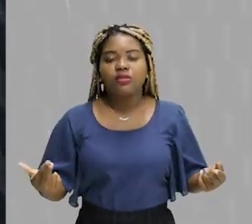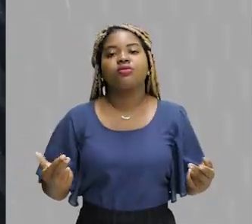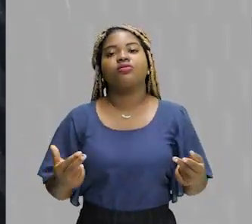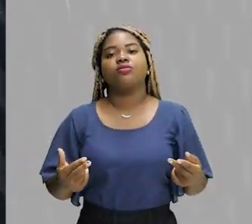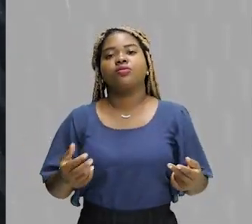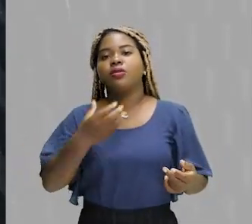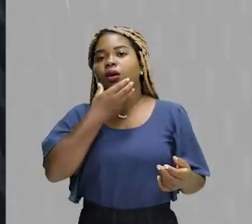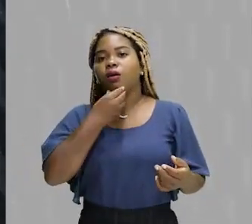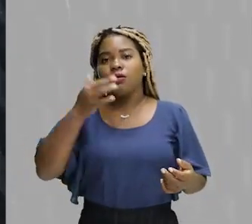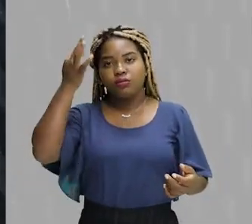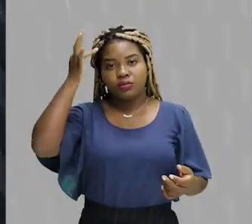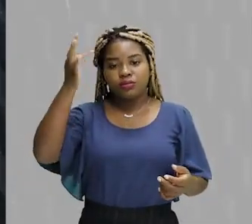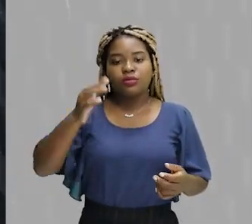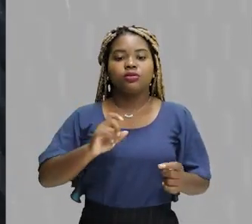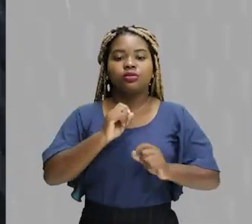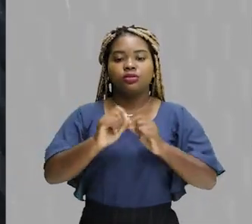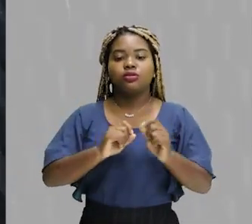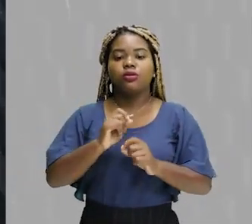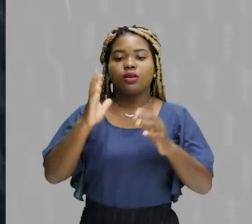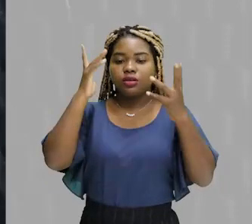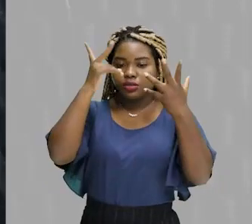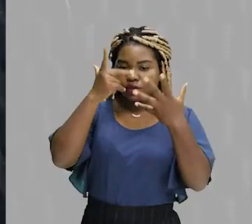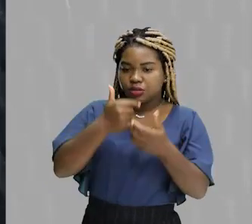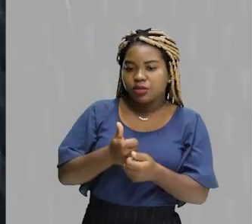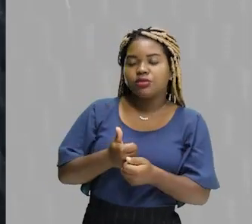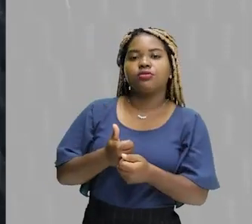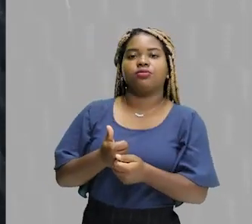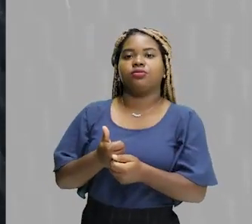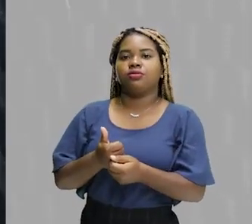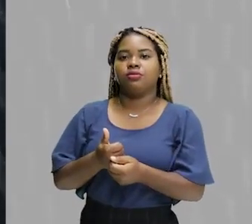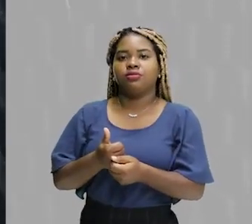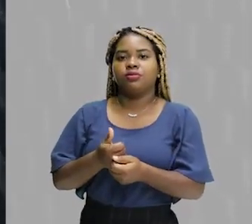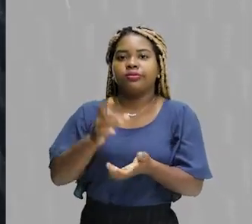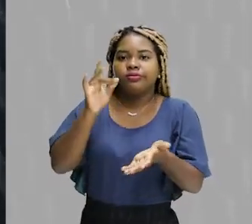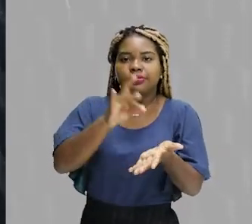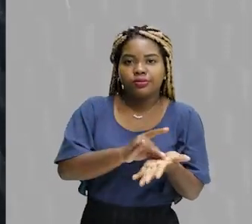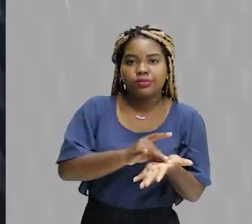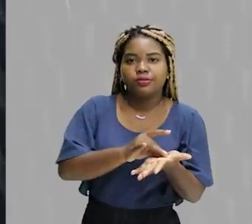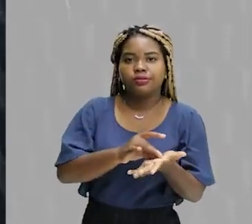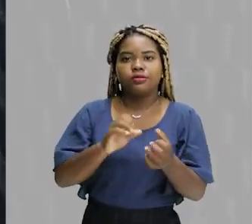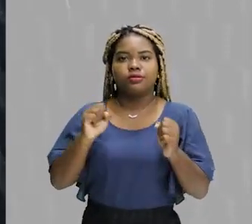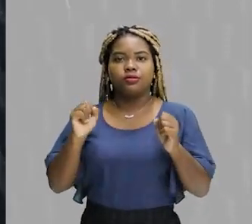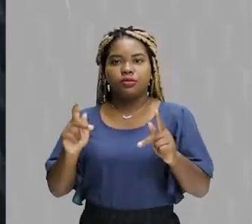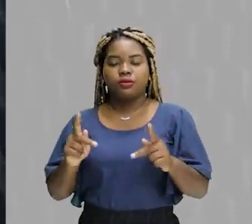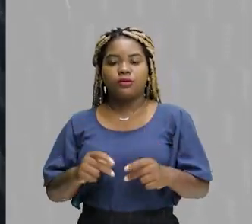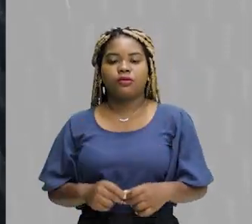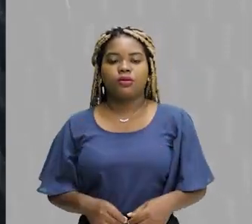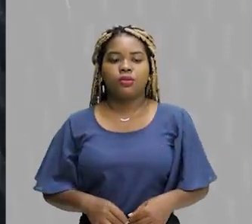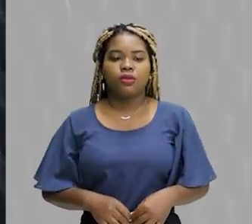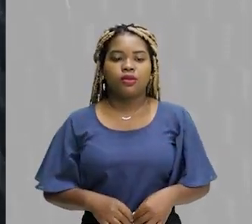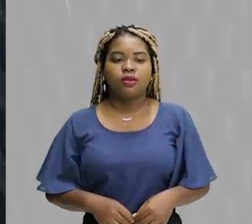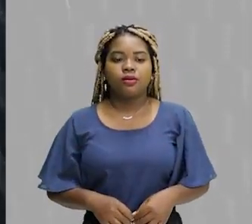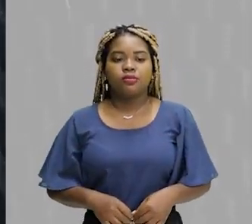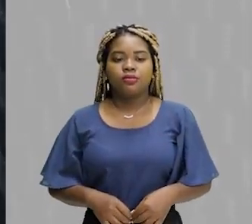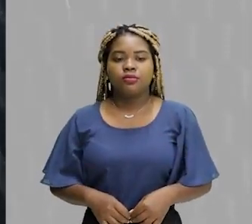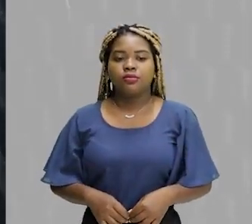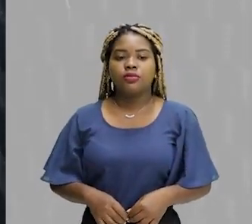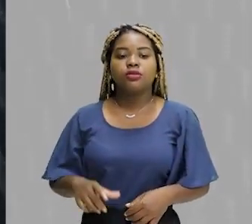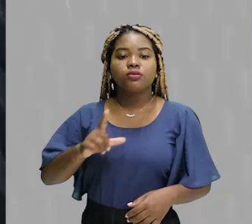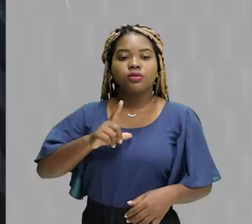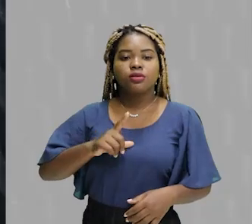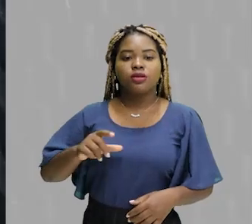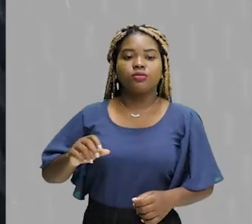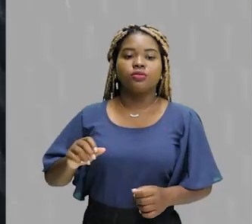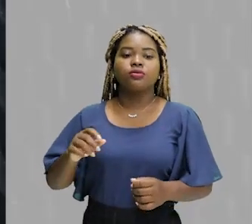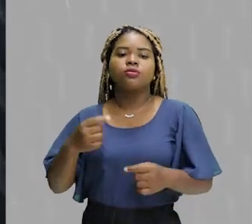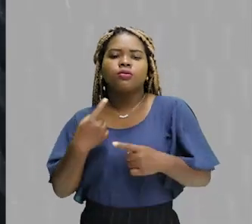estética da existência. Olha que coisa legal, tá? Beleza? E aqui nós temos porque, tradicionalmente, a